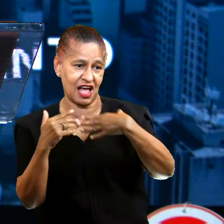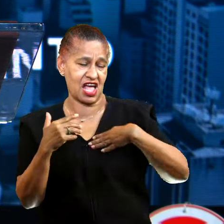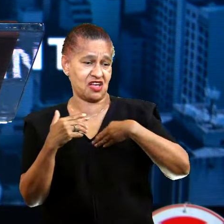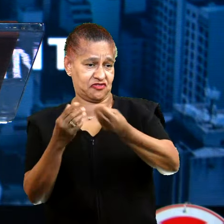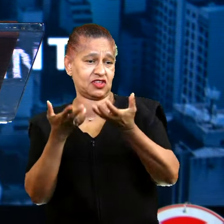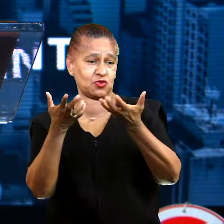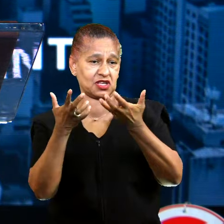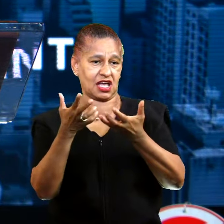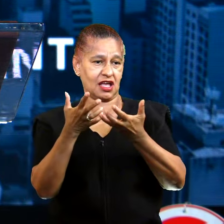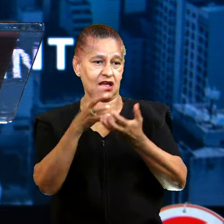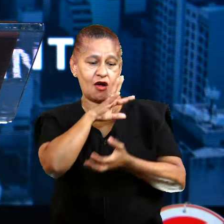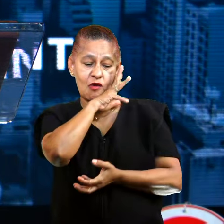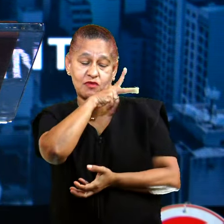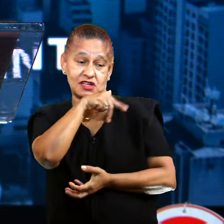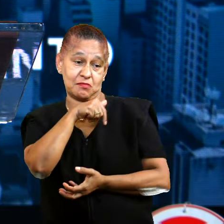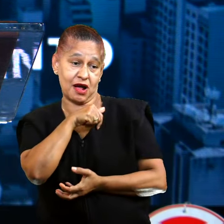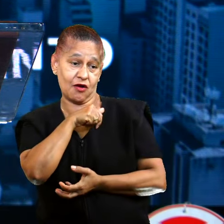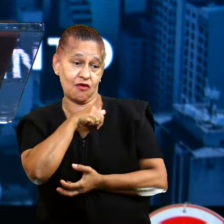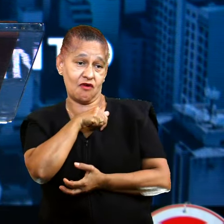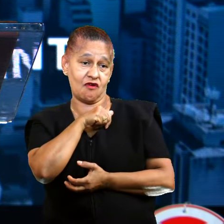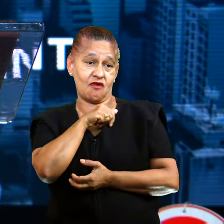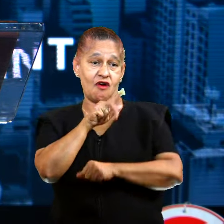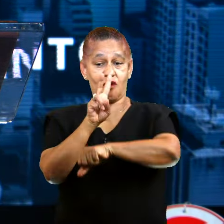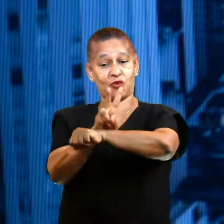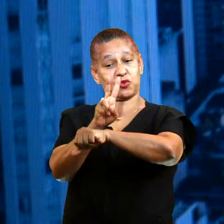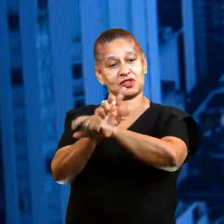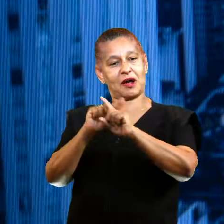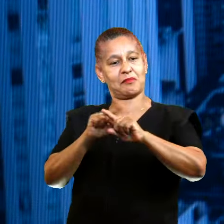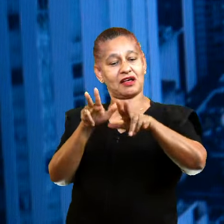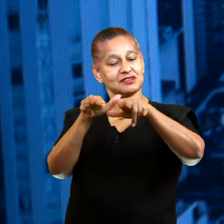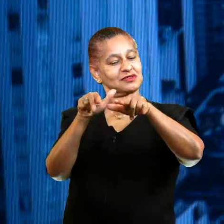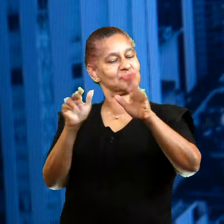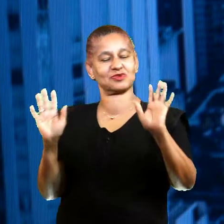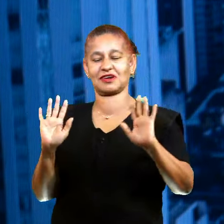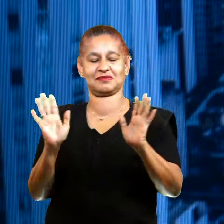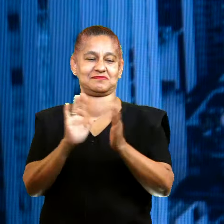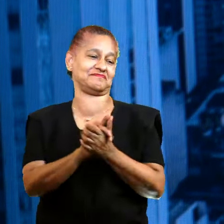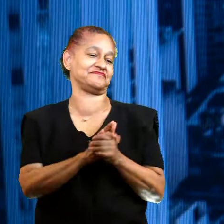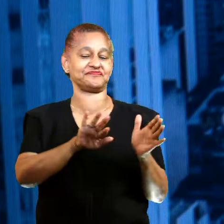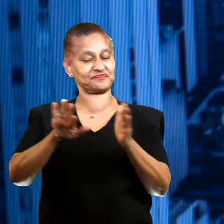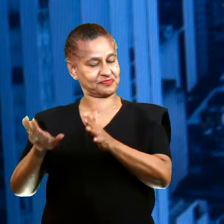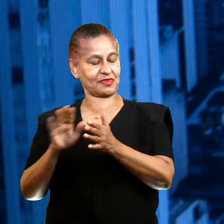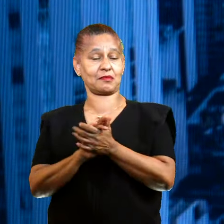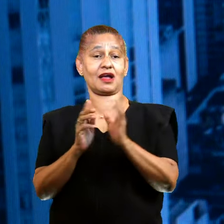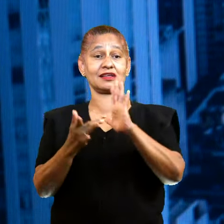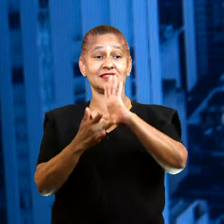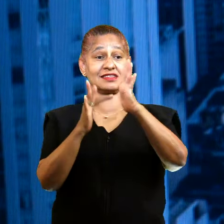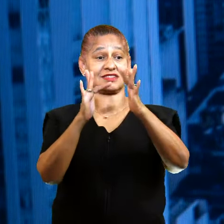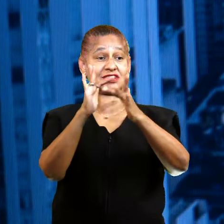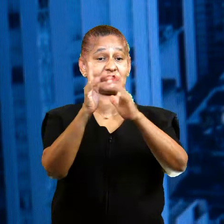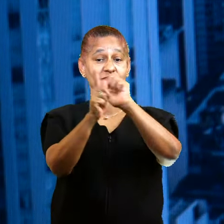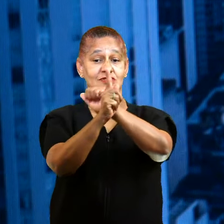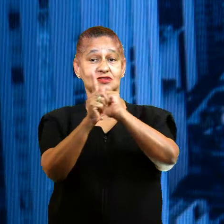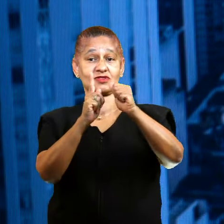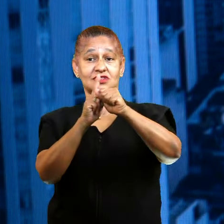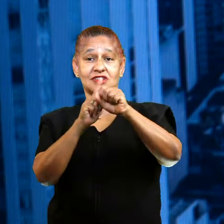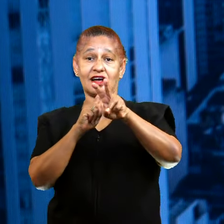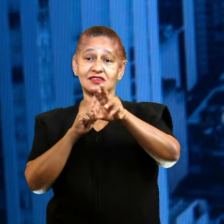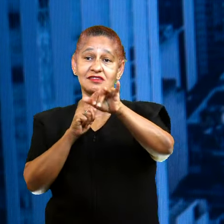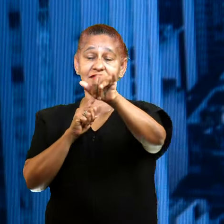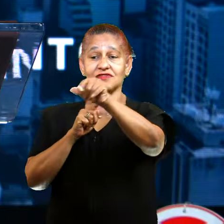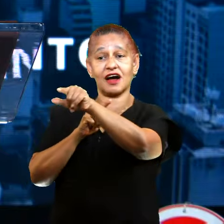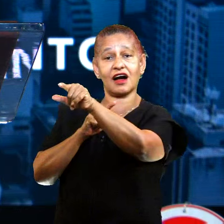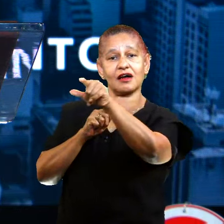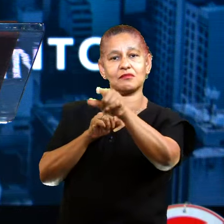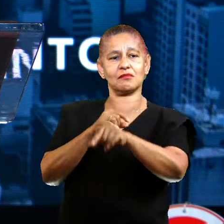Eu caí nesse conto. Mas Jesus chega em uma sociedade que parece que